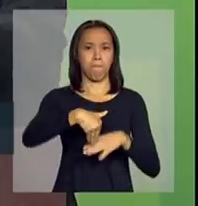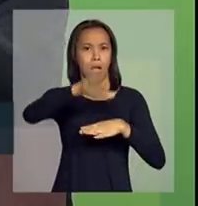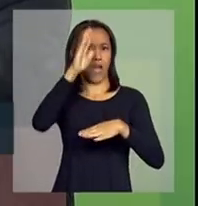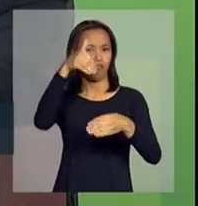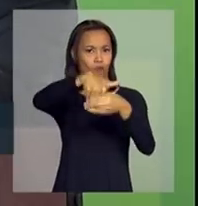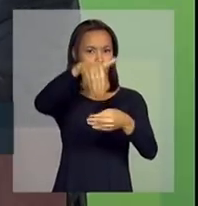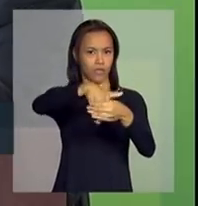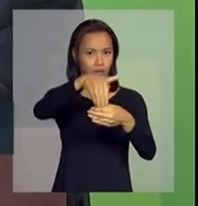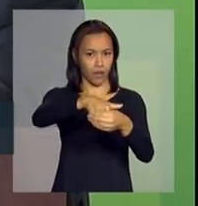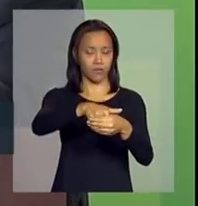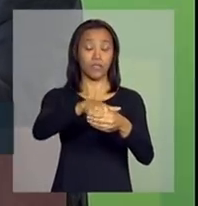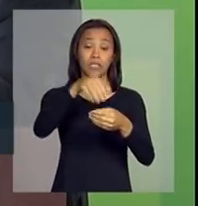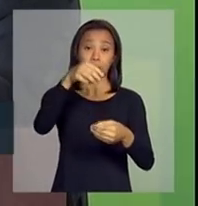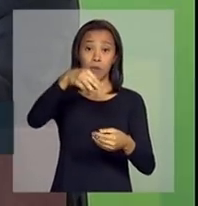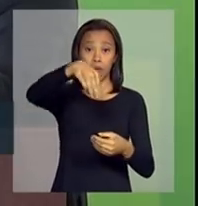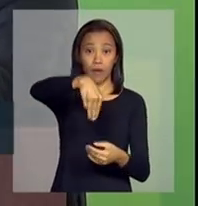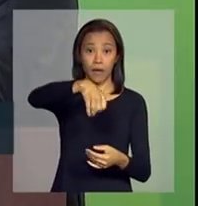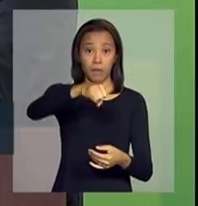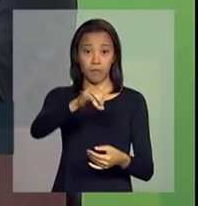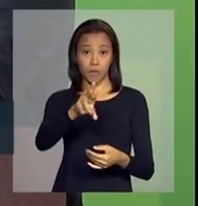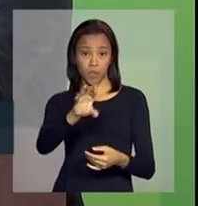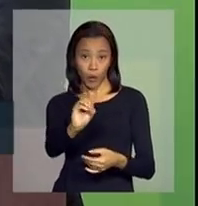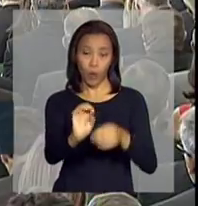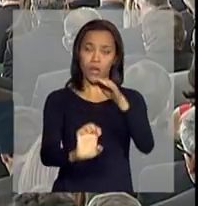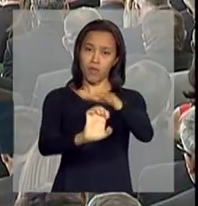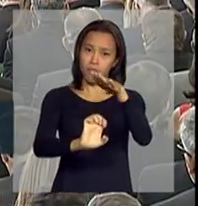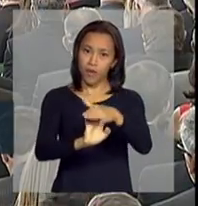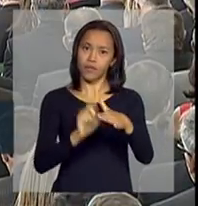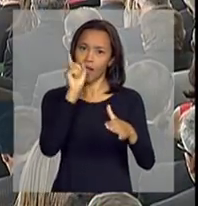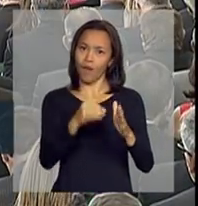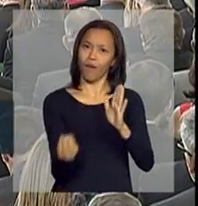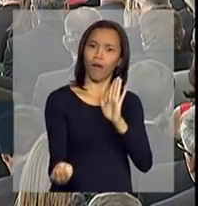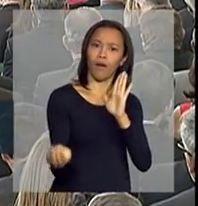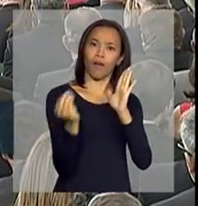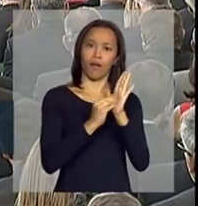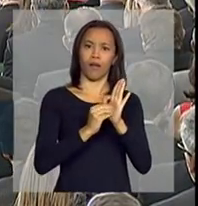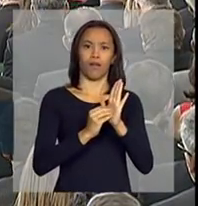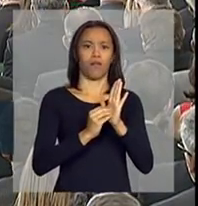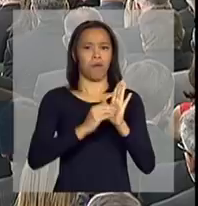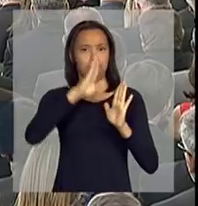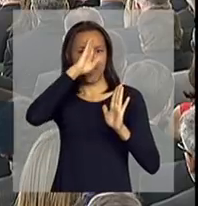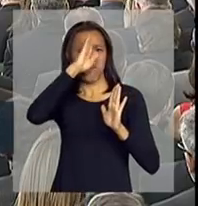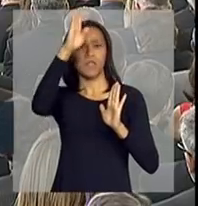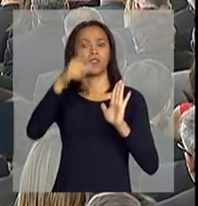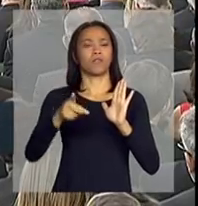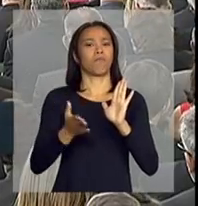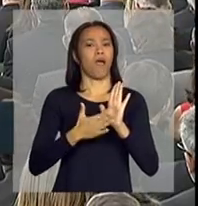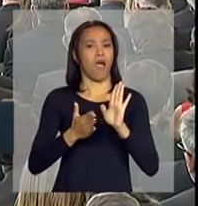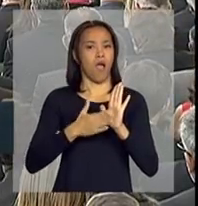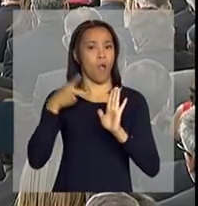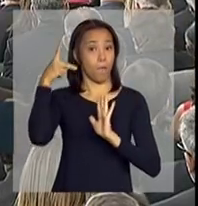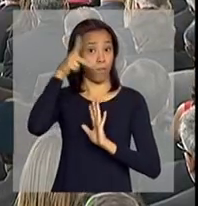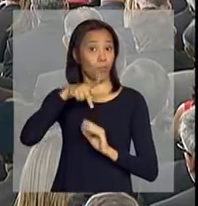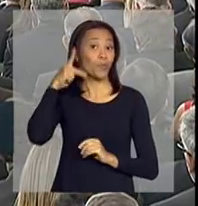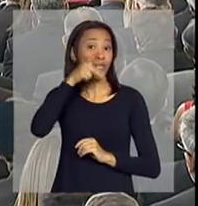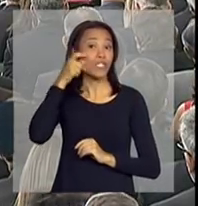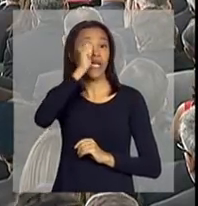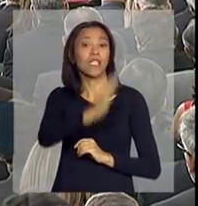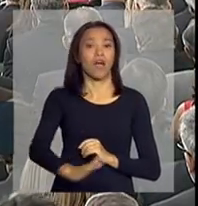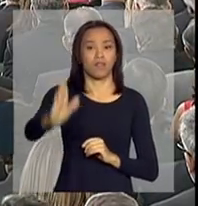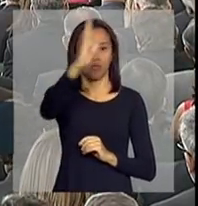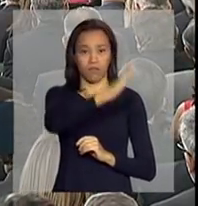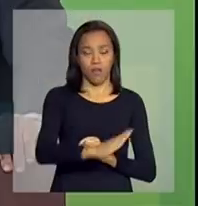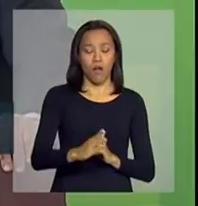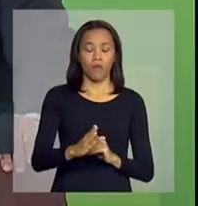A microempresa é colocada, então, na pauta da política nacional. E, por